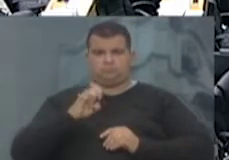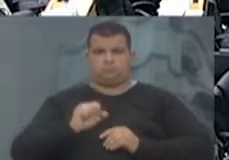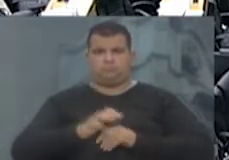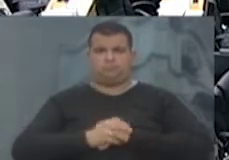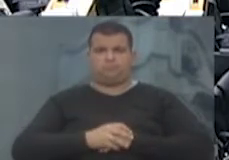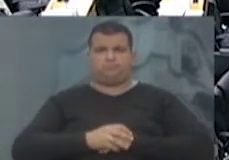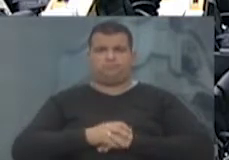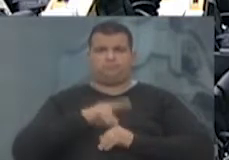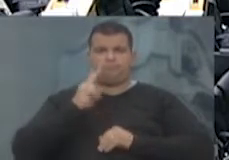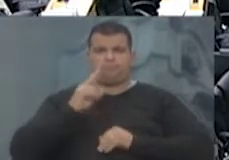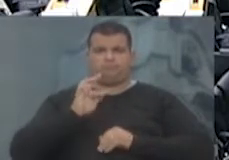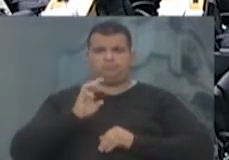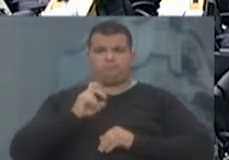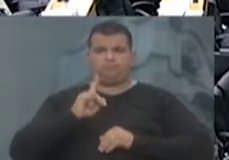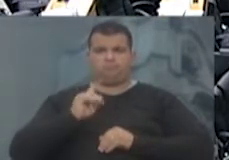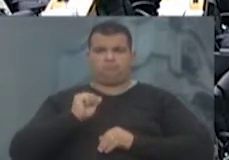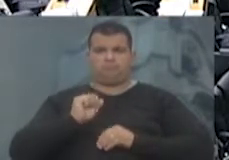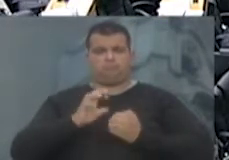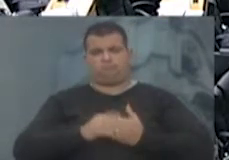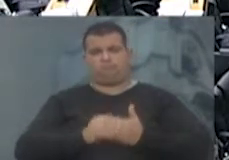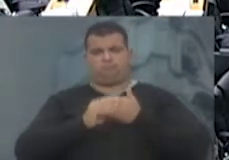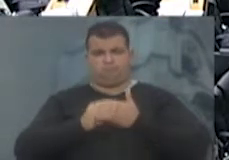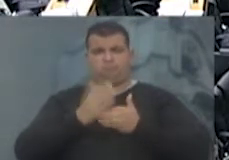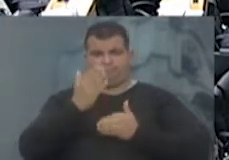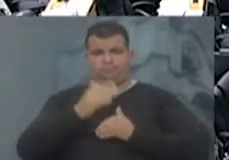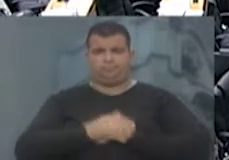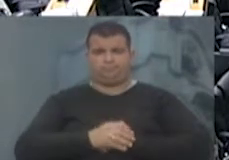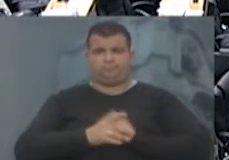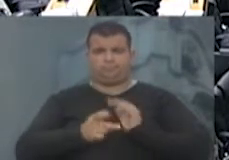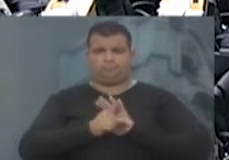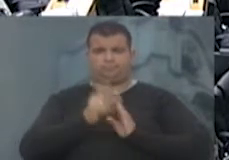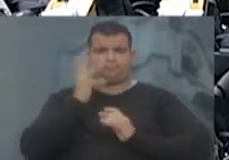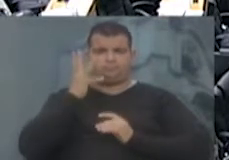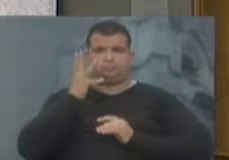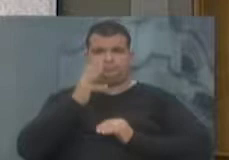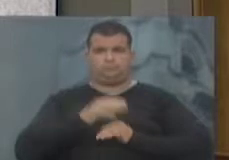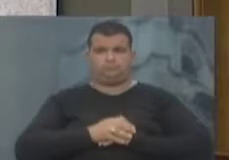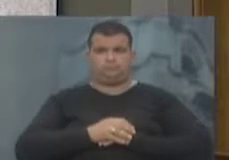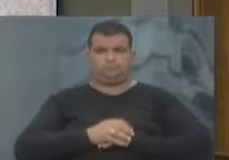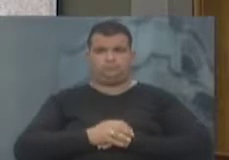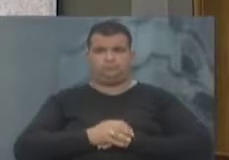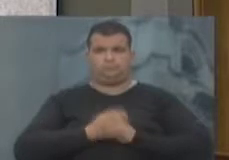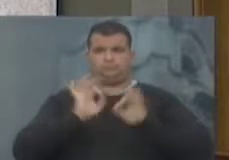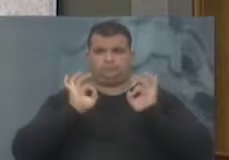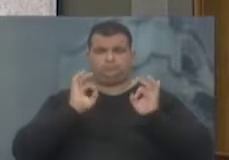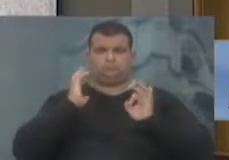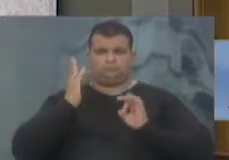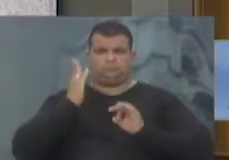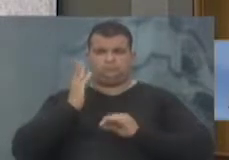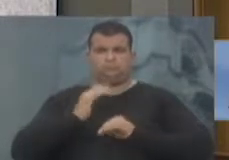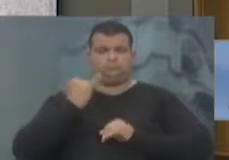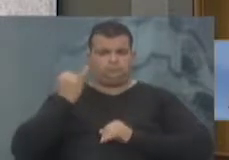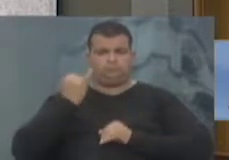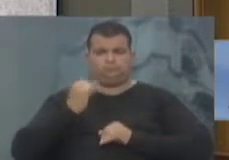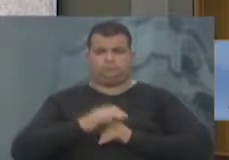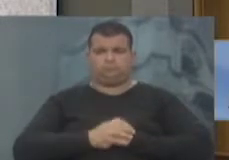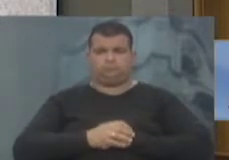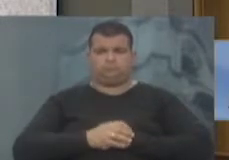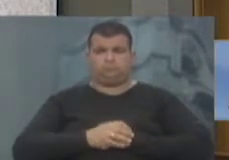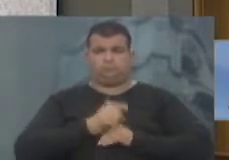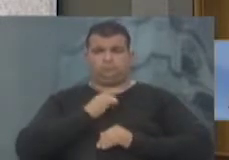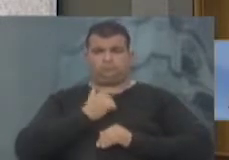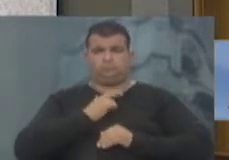Vereador Felipe, meus cumprimentos pela sua colocação, extremamente importante. tenha